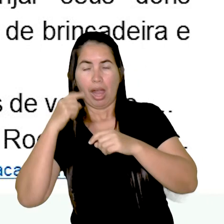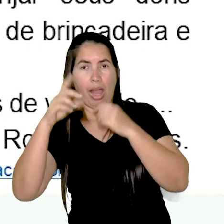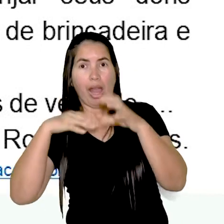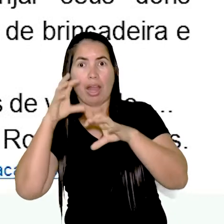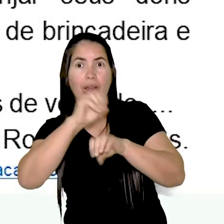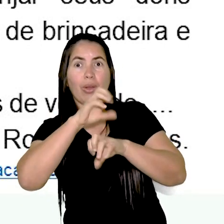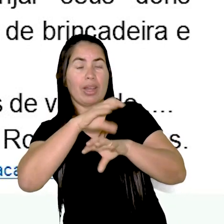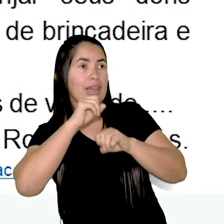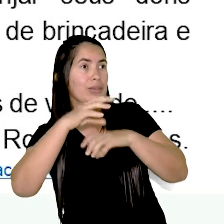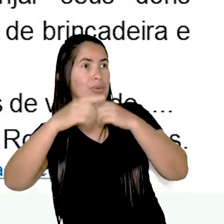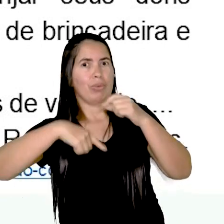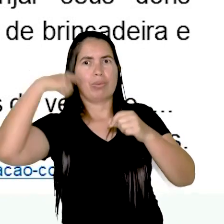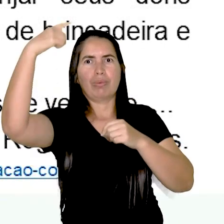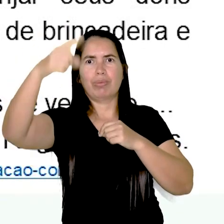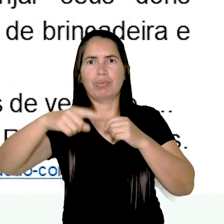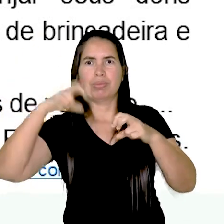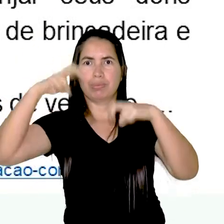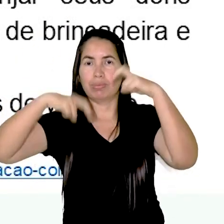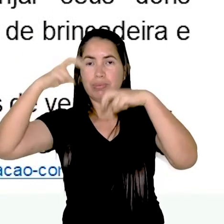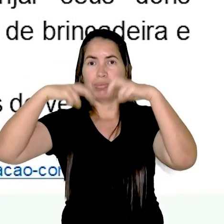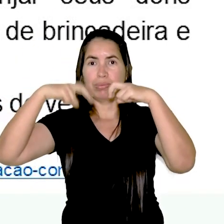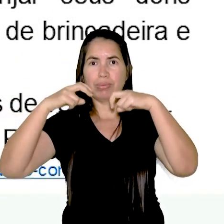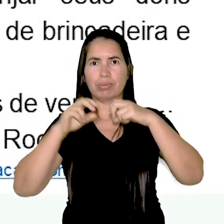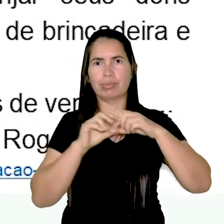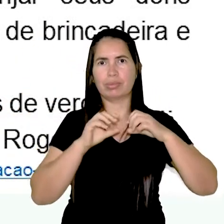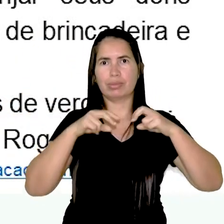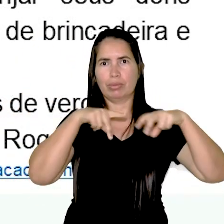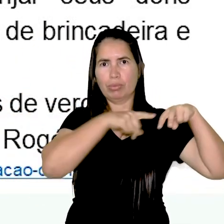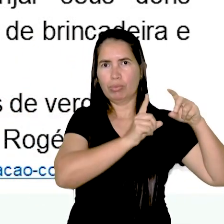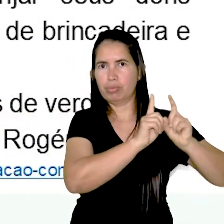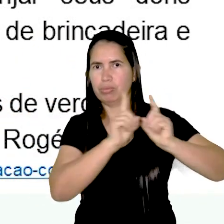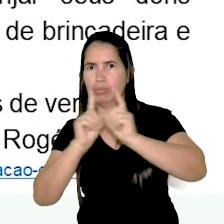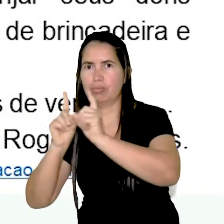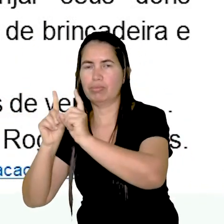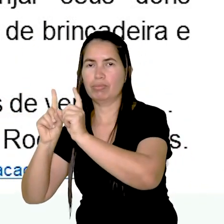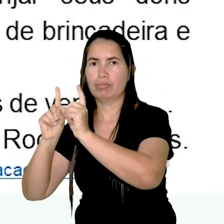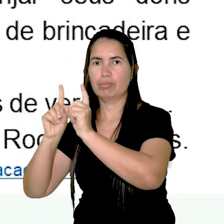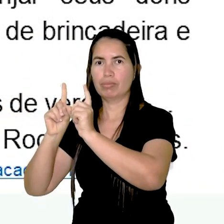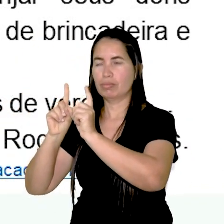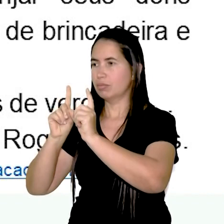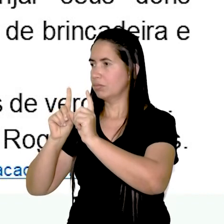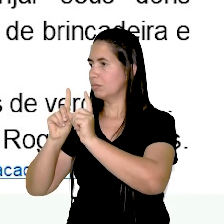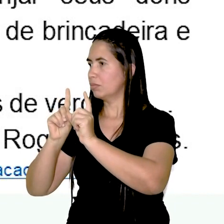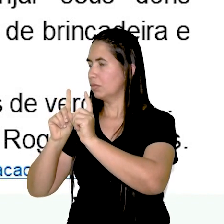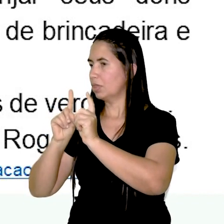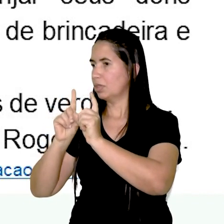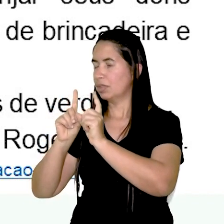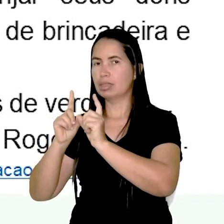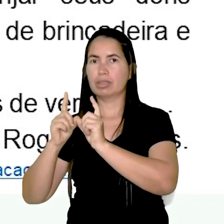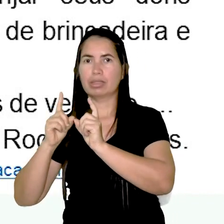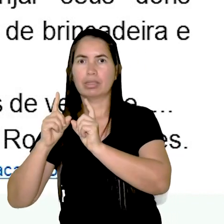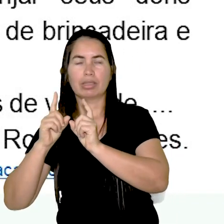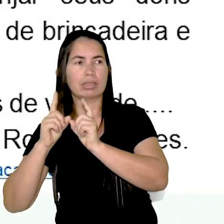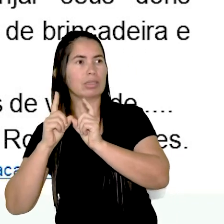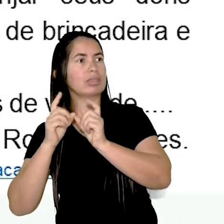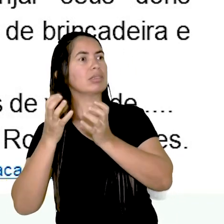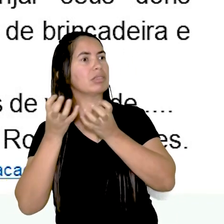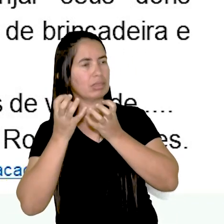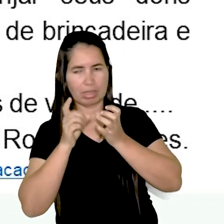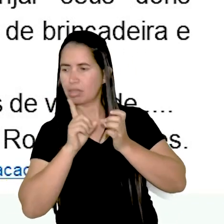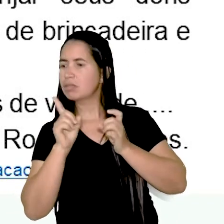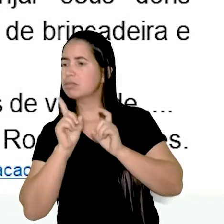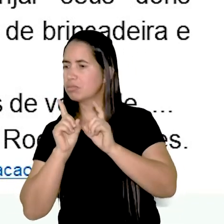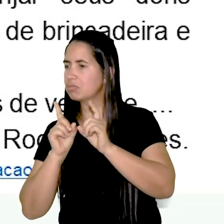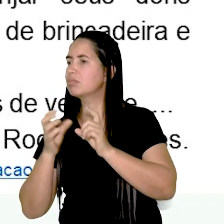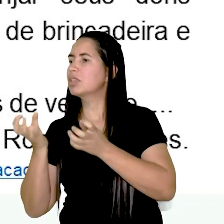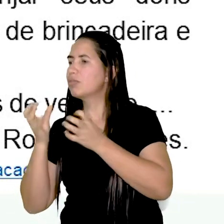vieram atrás. Ela saiu pela frente, mas eles não. Foi por ali mesmo que quiseram ficar.